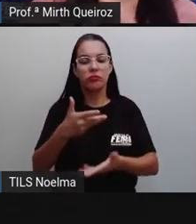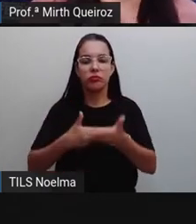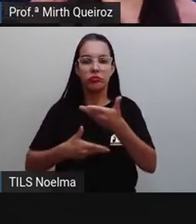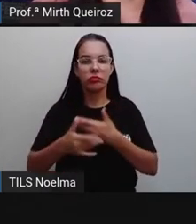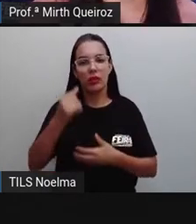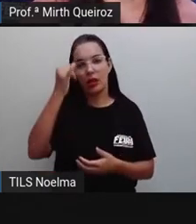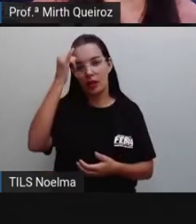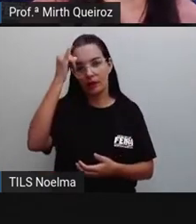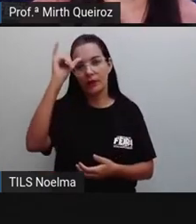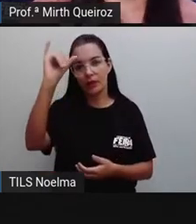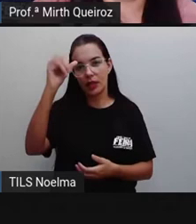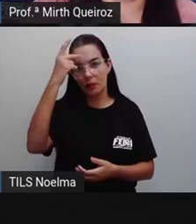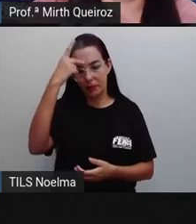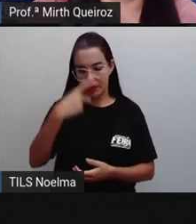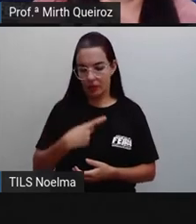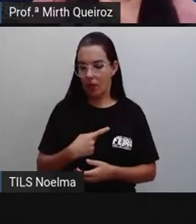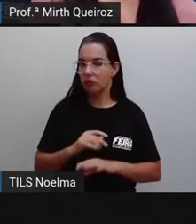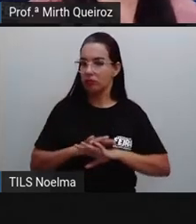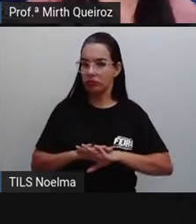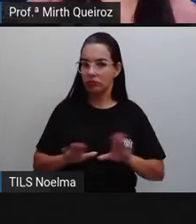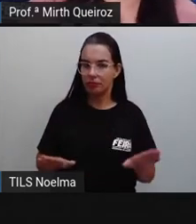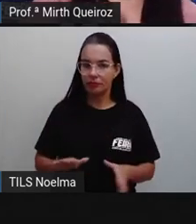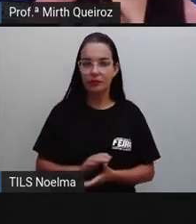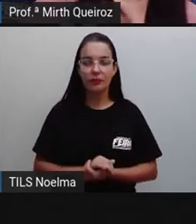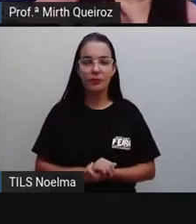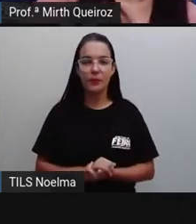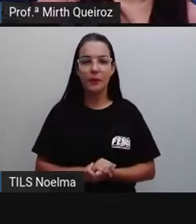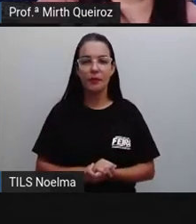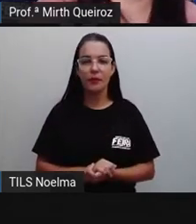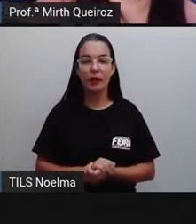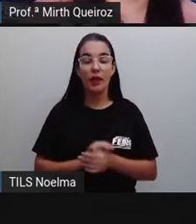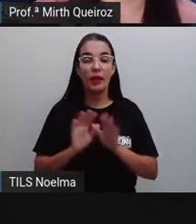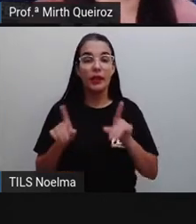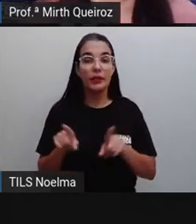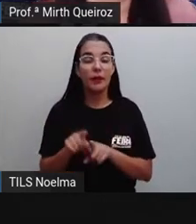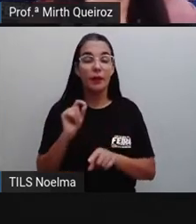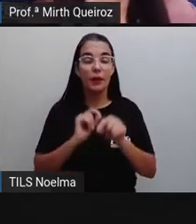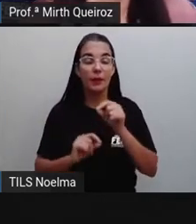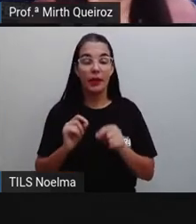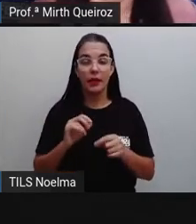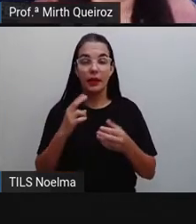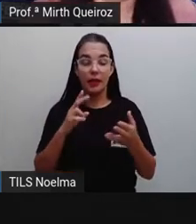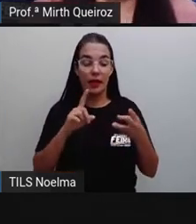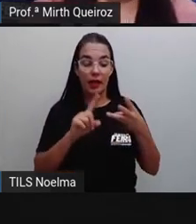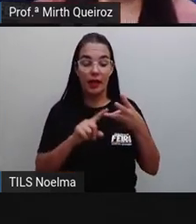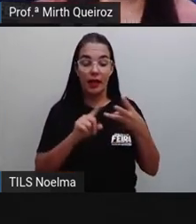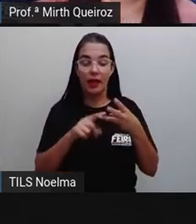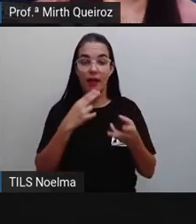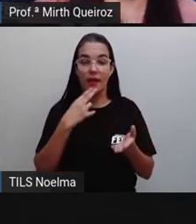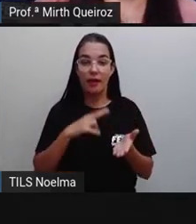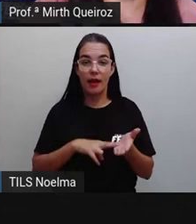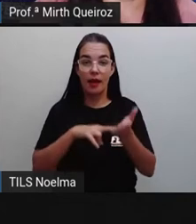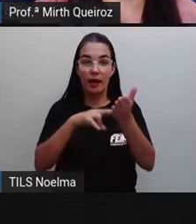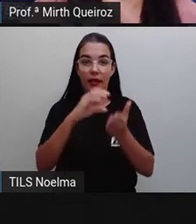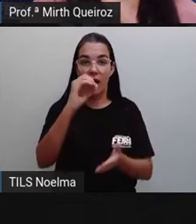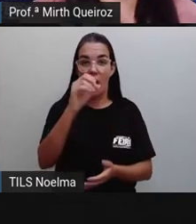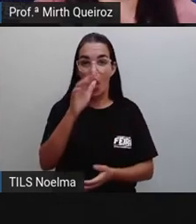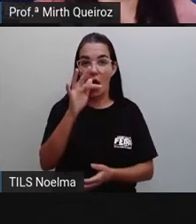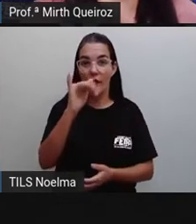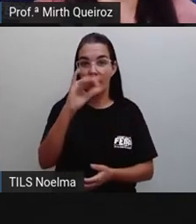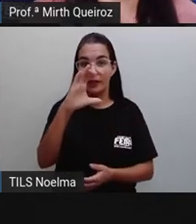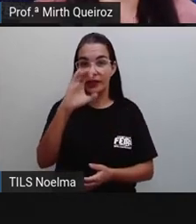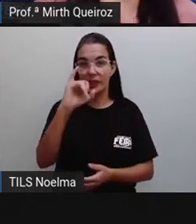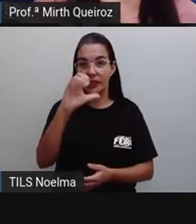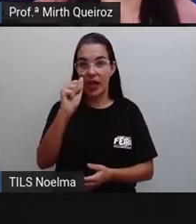evitada nesse tipo de carta. Já a carta oficial, que também é chamada de carta pública, esse